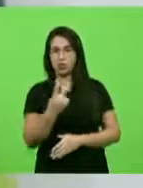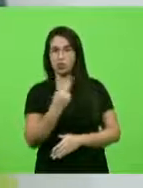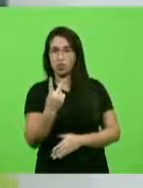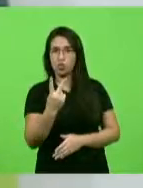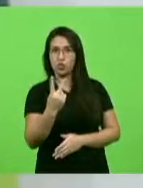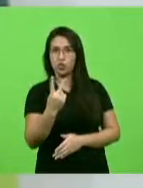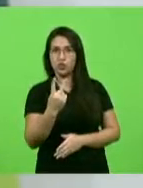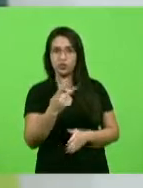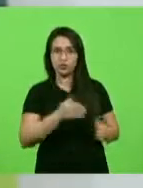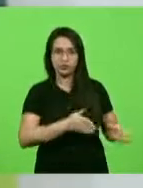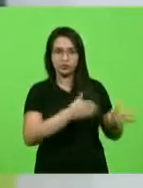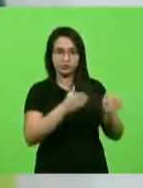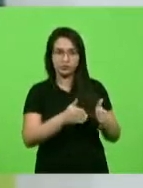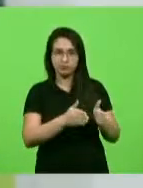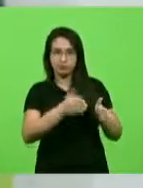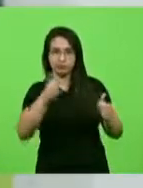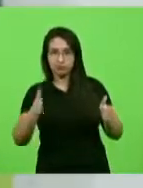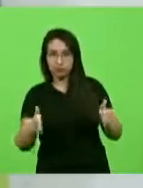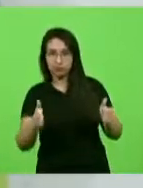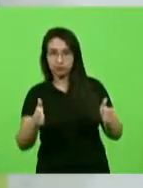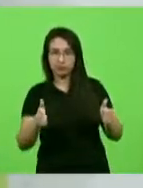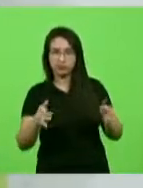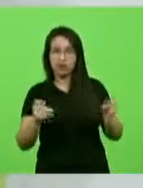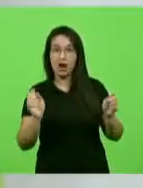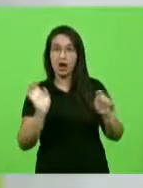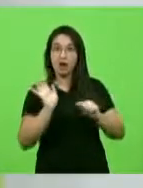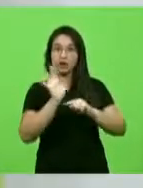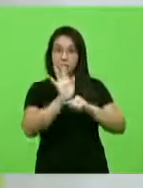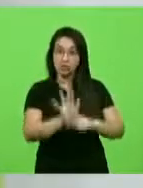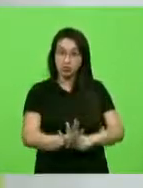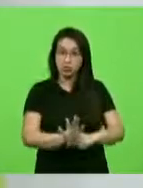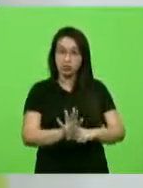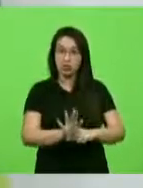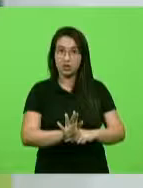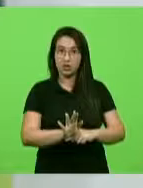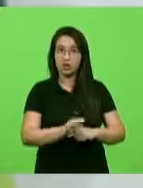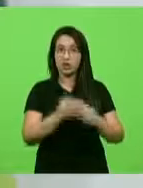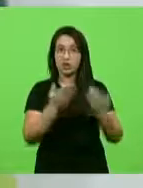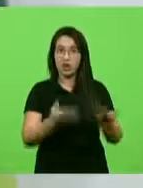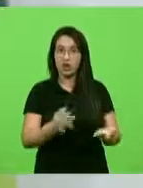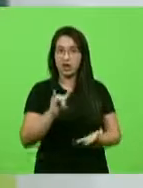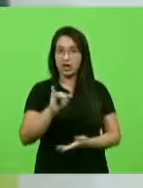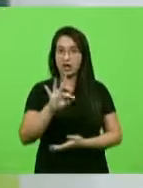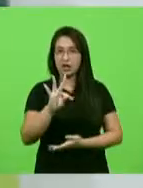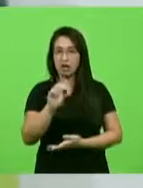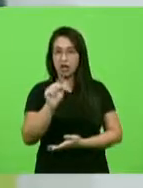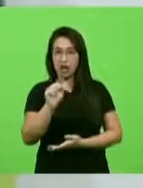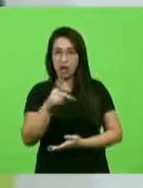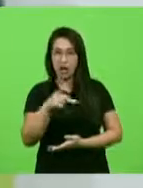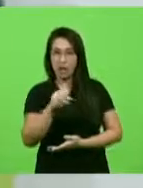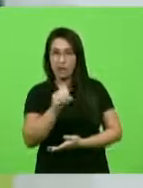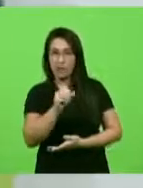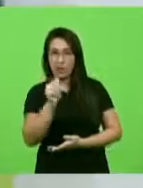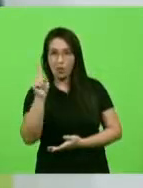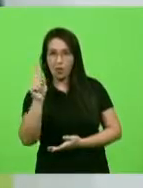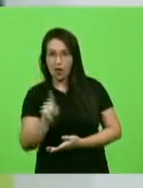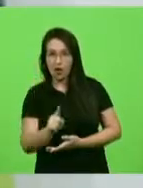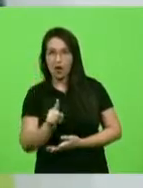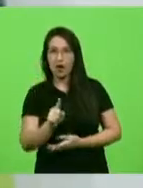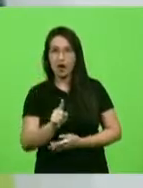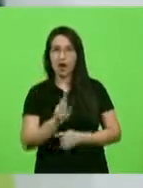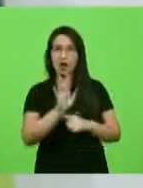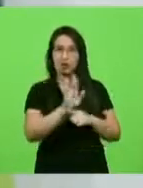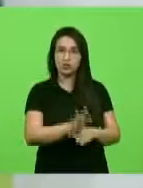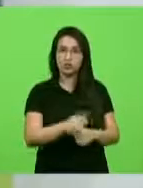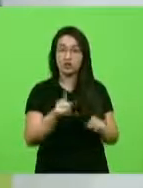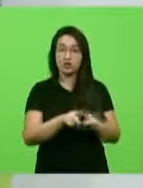oportuna para o novo acesso ao porto de Itapuá que ele pode atravessar diretamente para o porto de Paranaguá